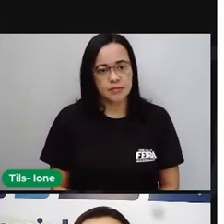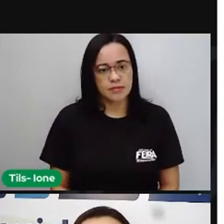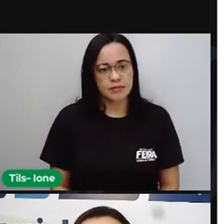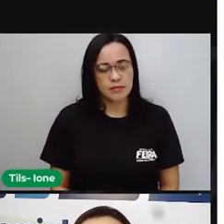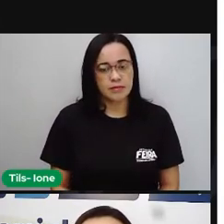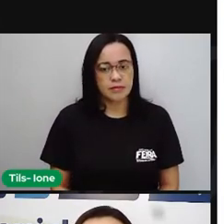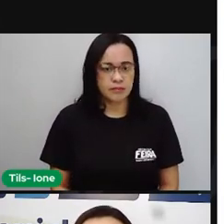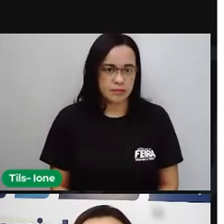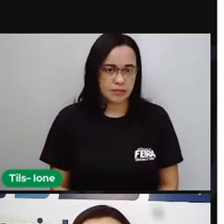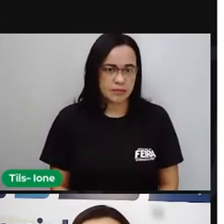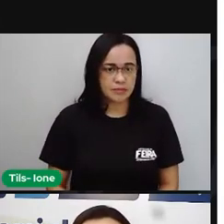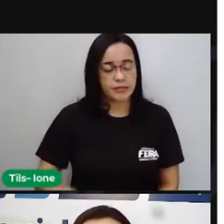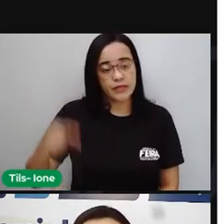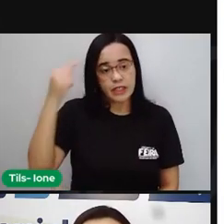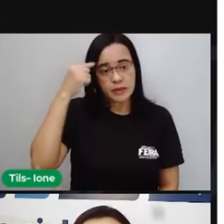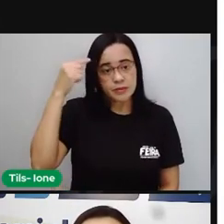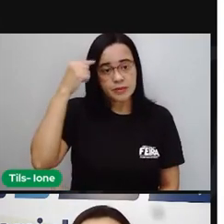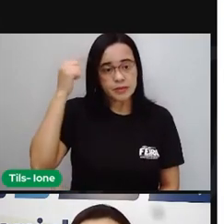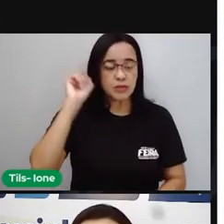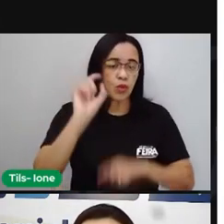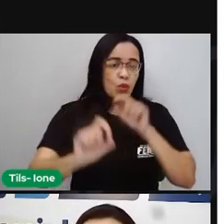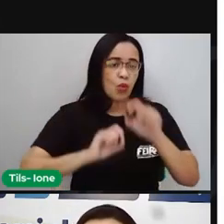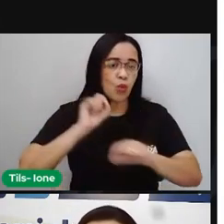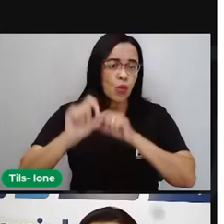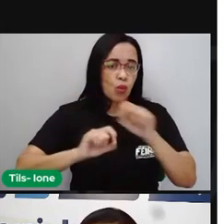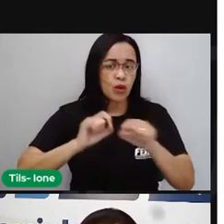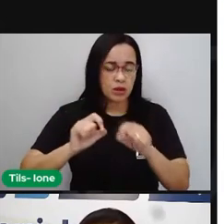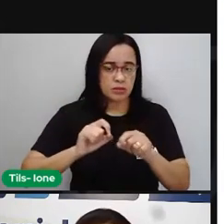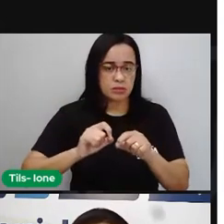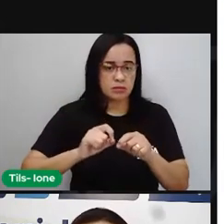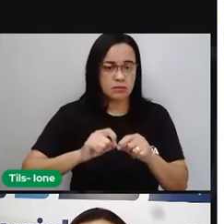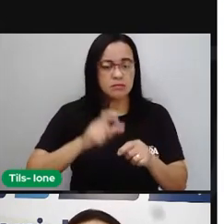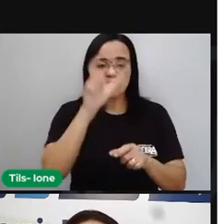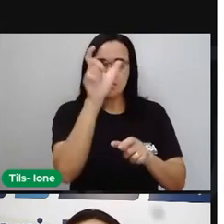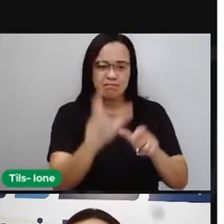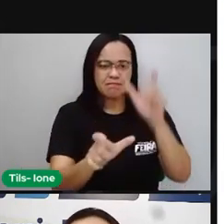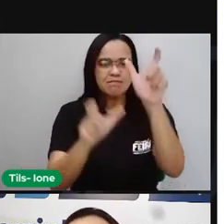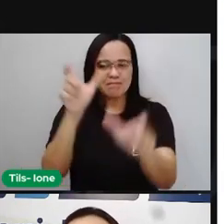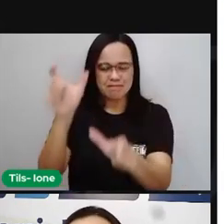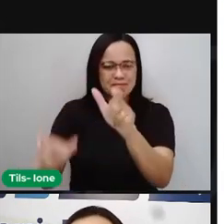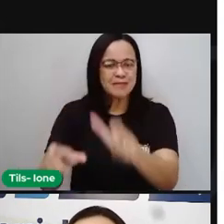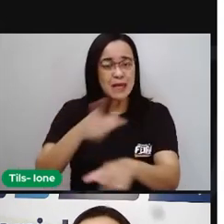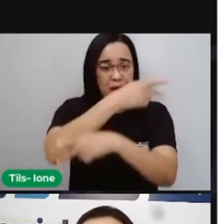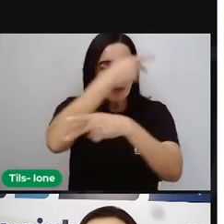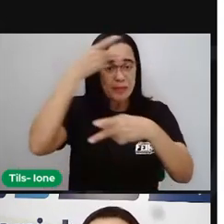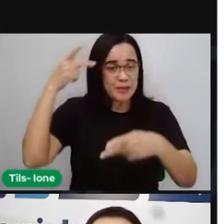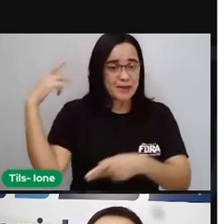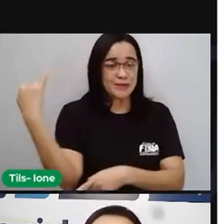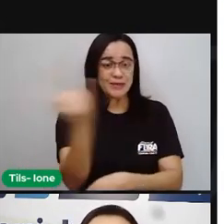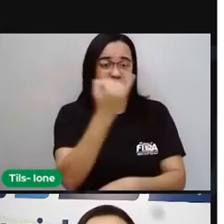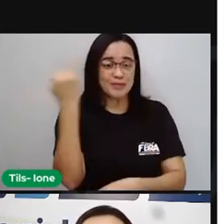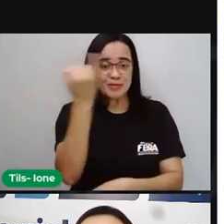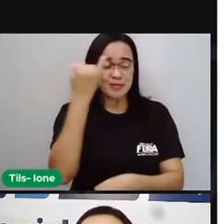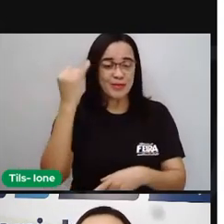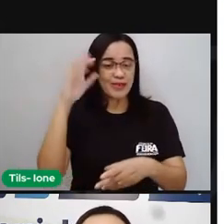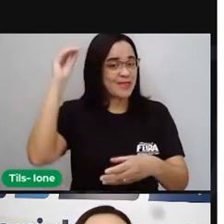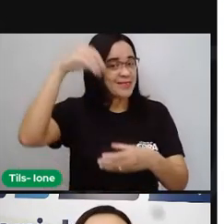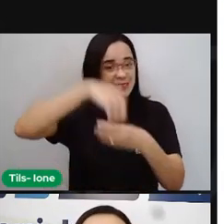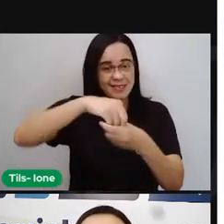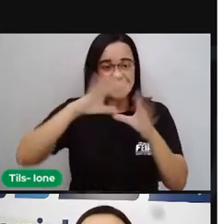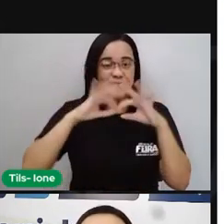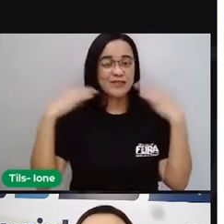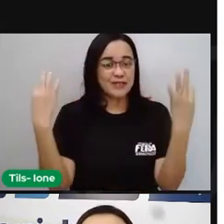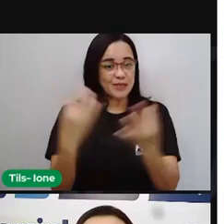E aí vamos pensar. Pessoas tão importantes, né? Integrantes aí das famílias que ajudam